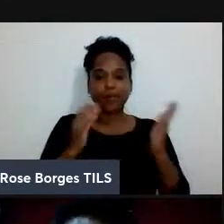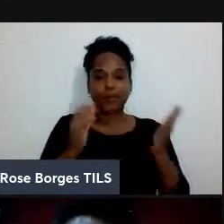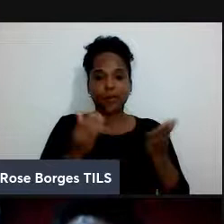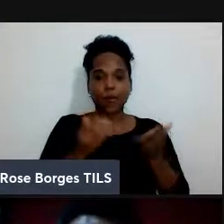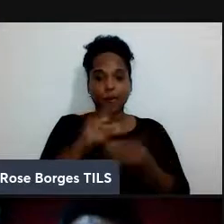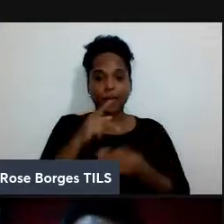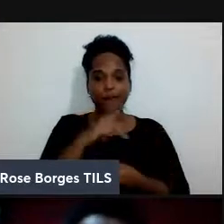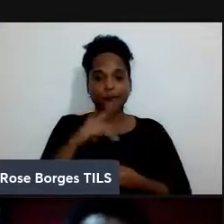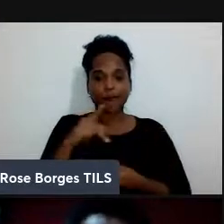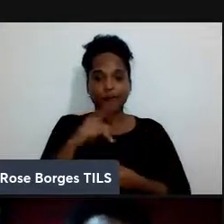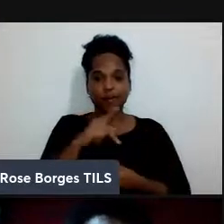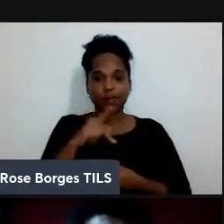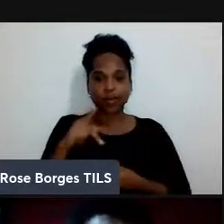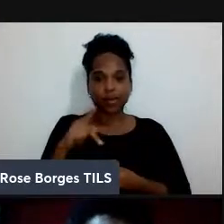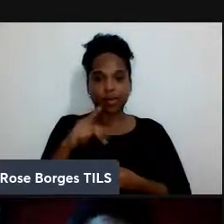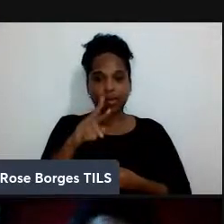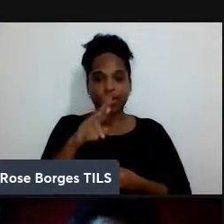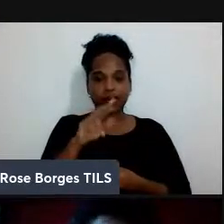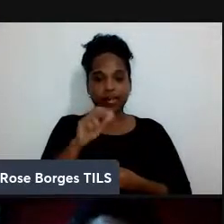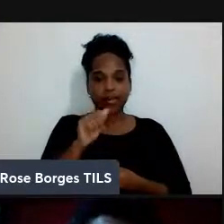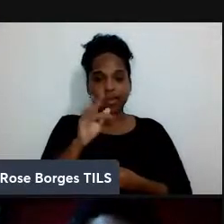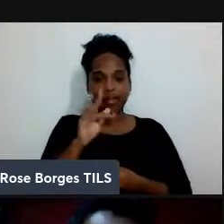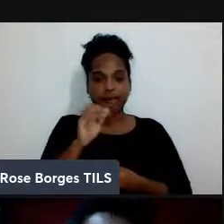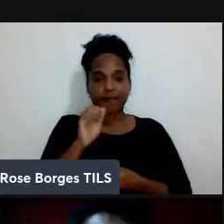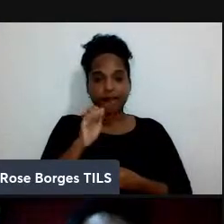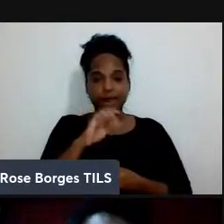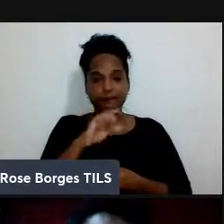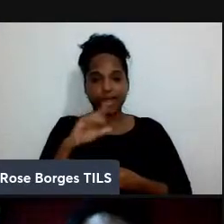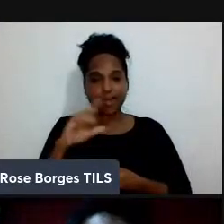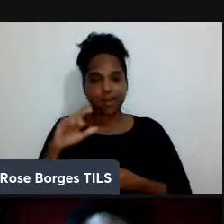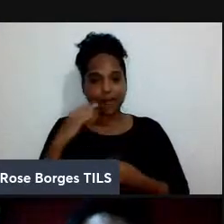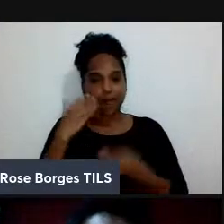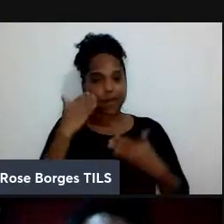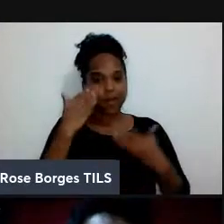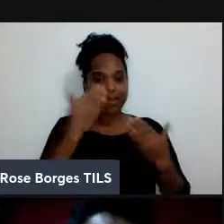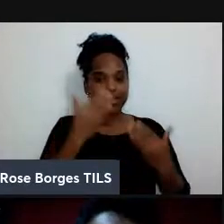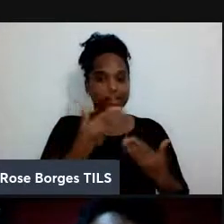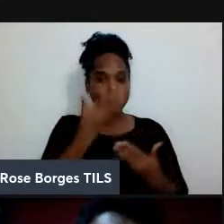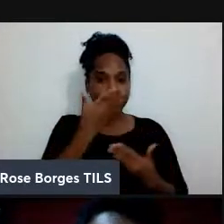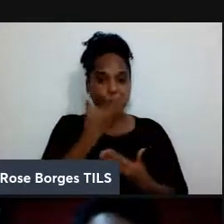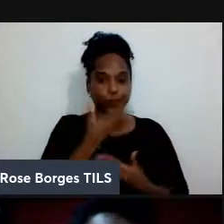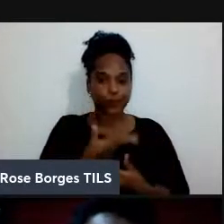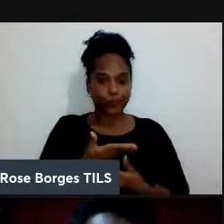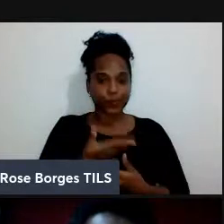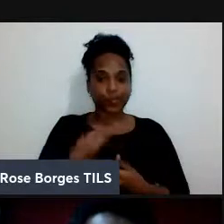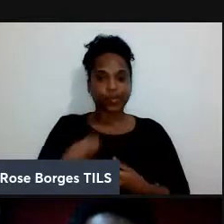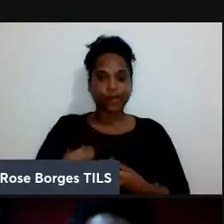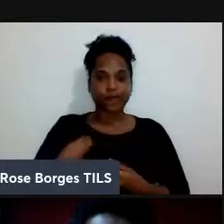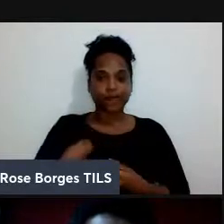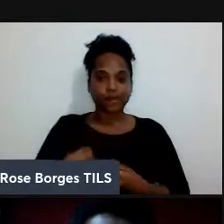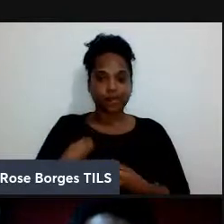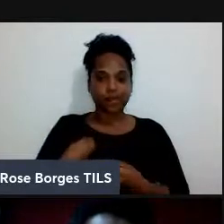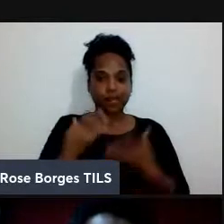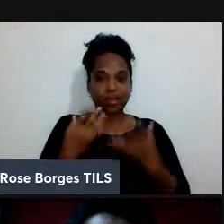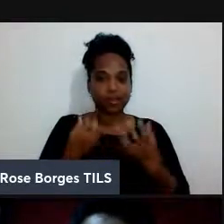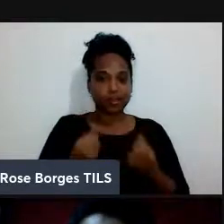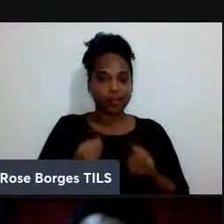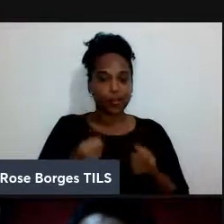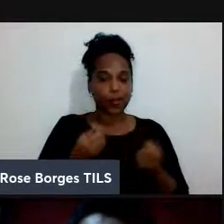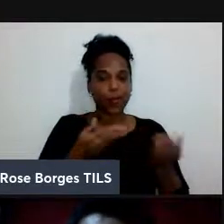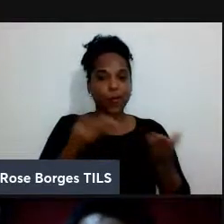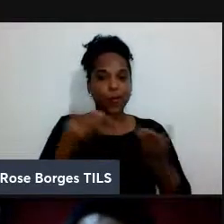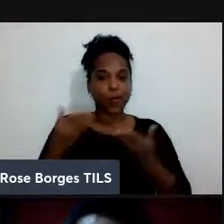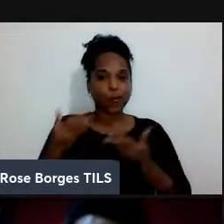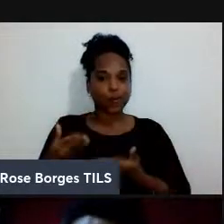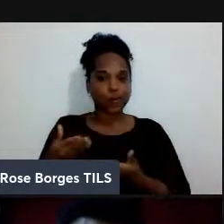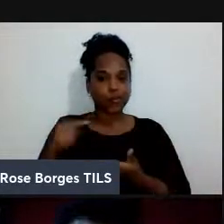gostaria de te agradecer pela presteza em estar aqui ter aceito o nosso convite e ter participado